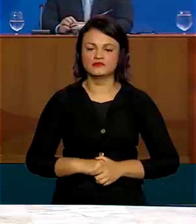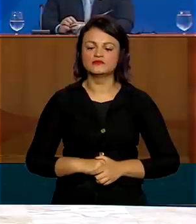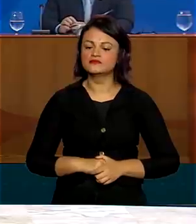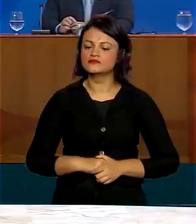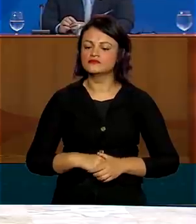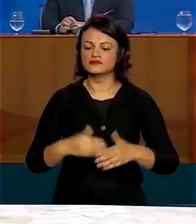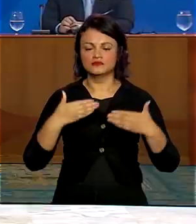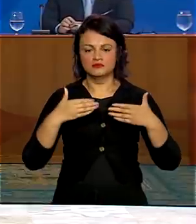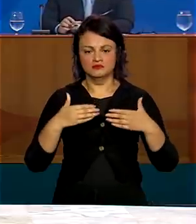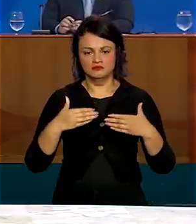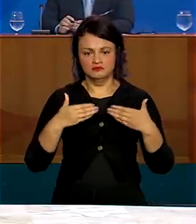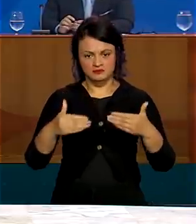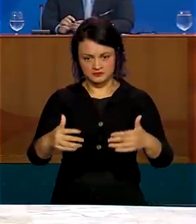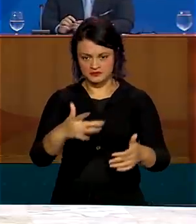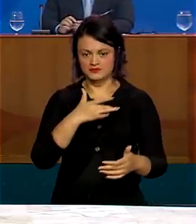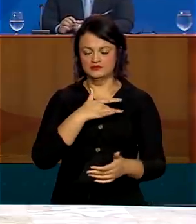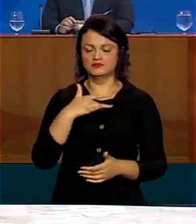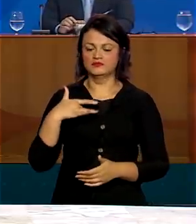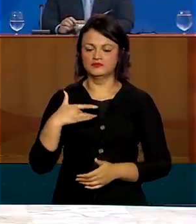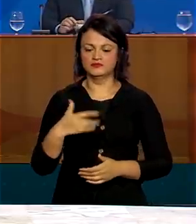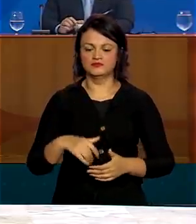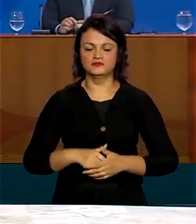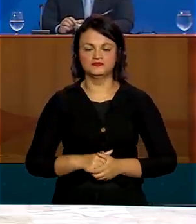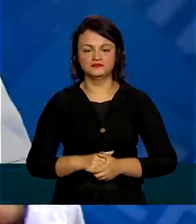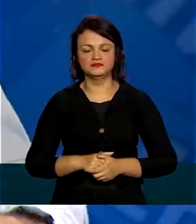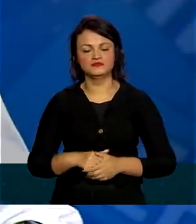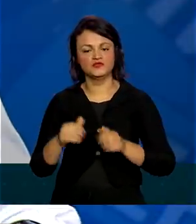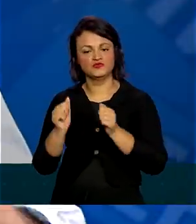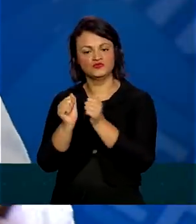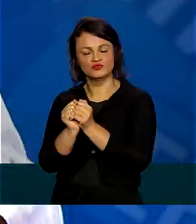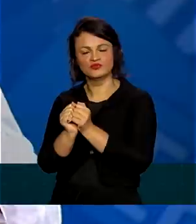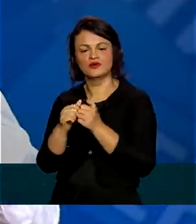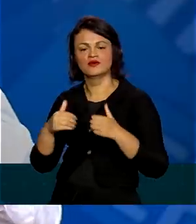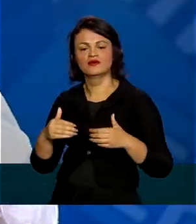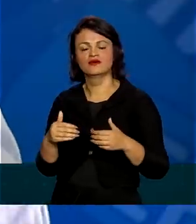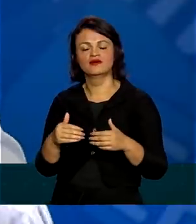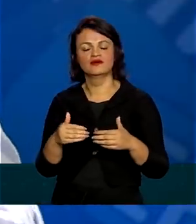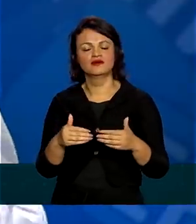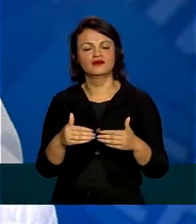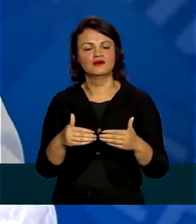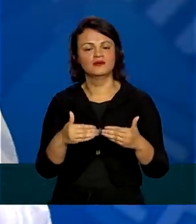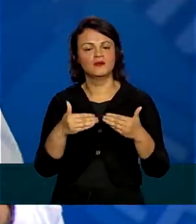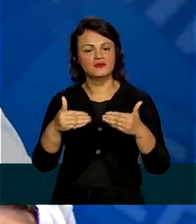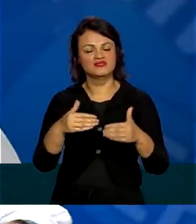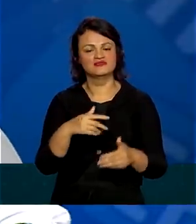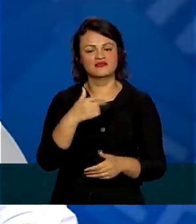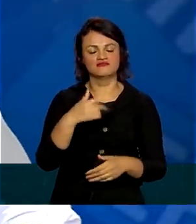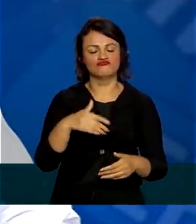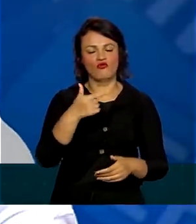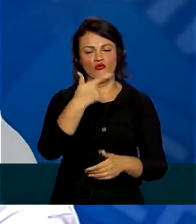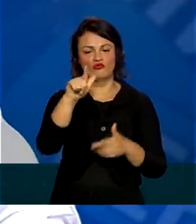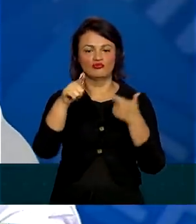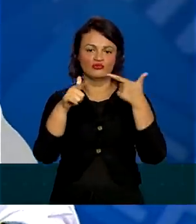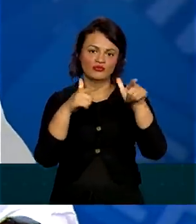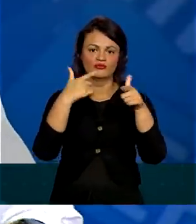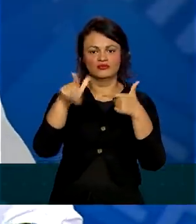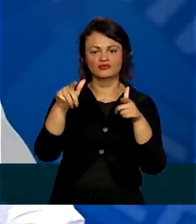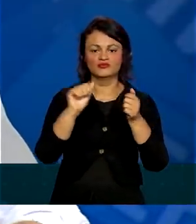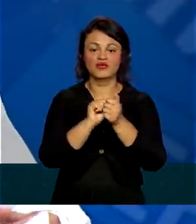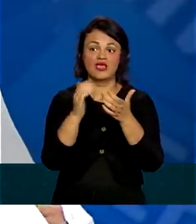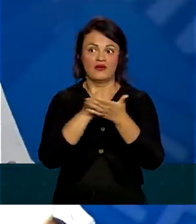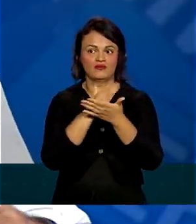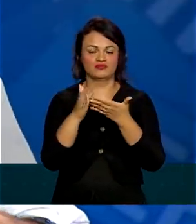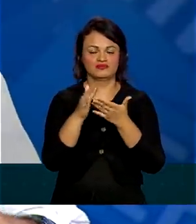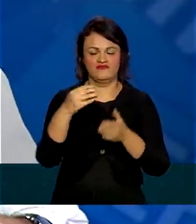Ministério da Saúde, na companhia de ministérios aqui presentes e outros ministérios que não